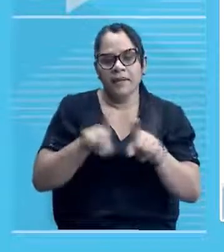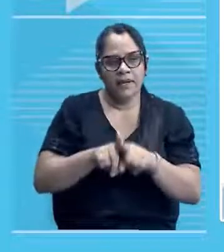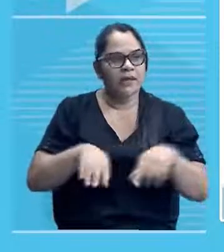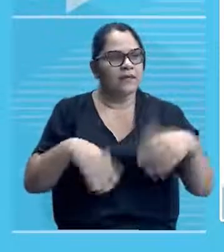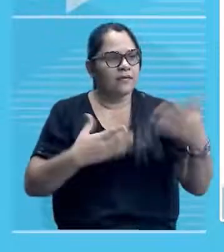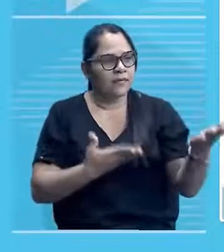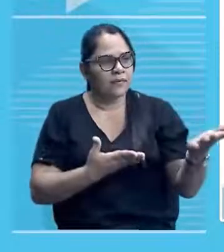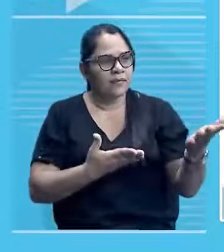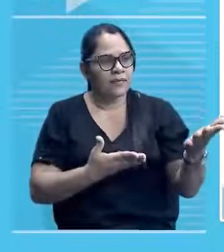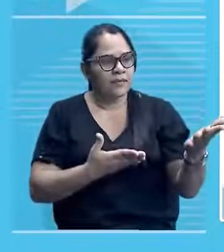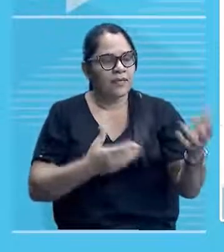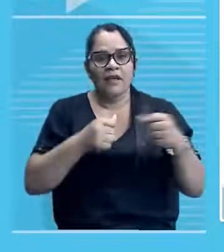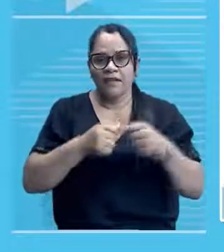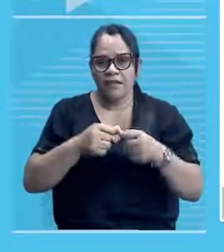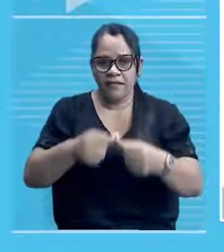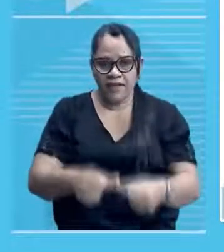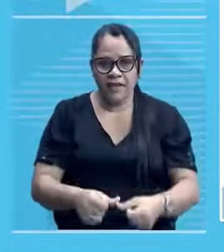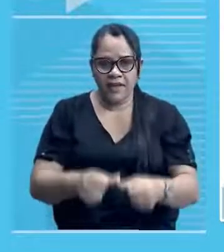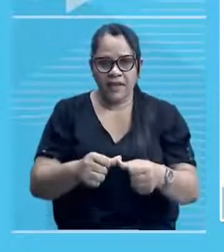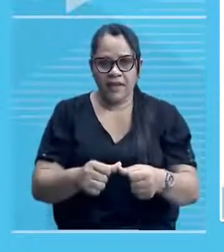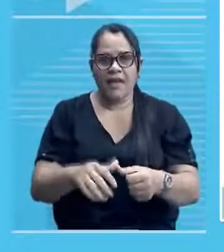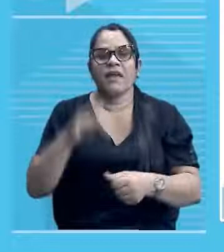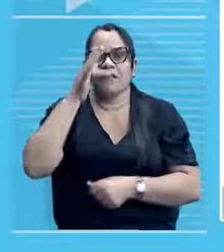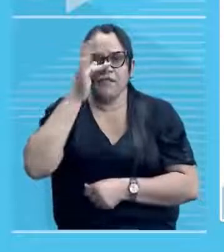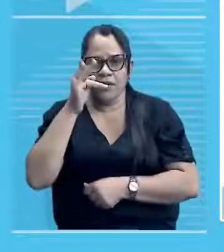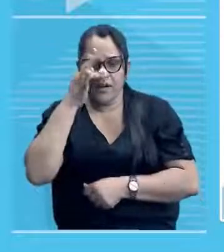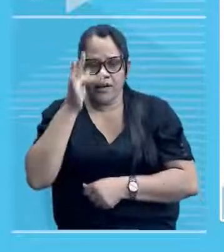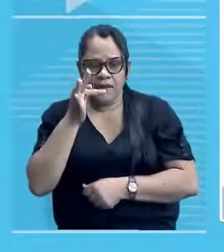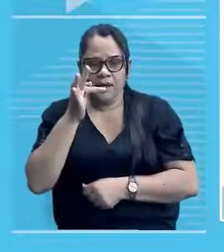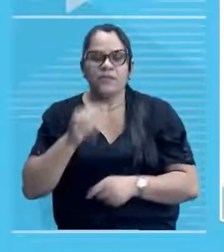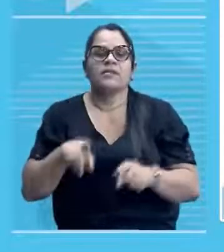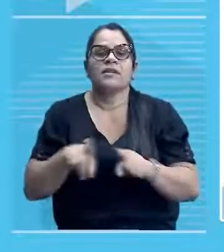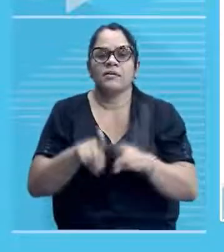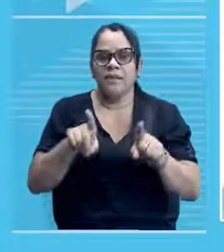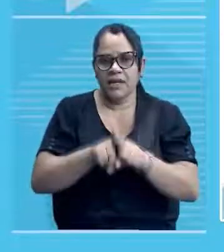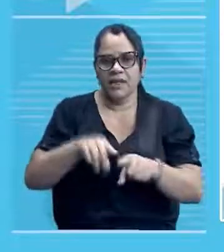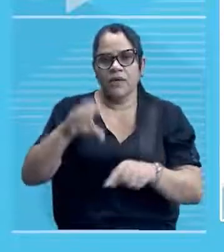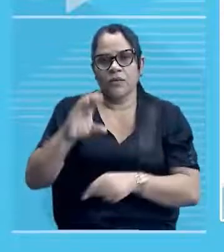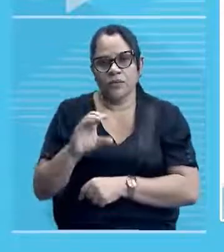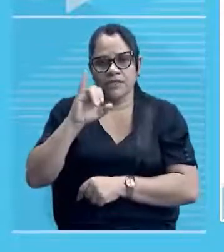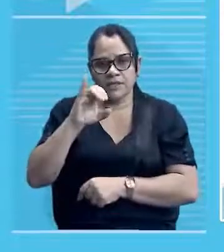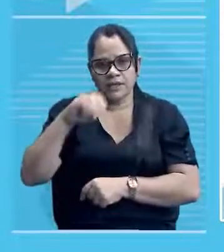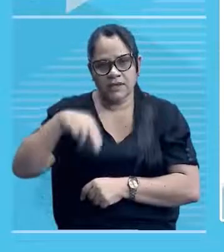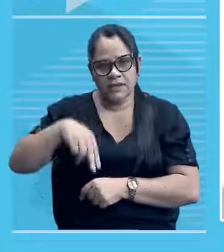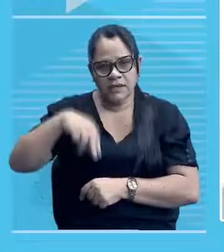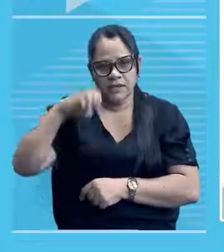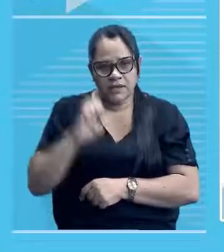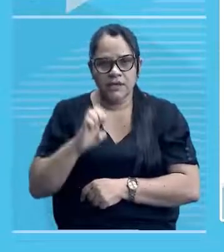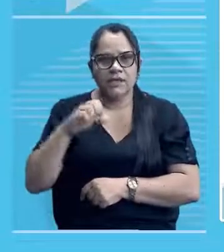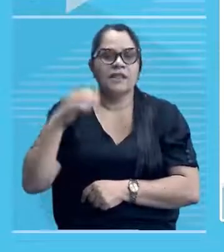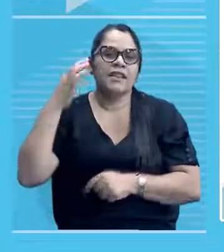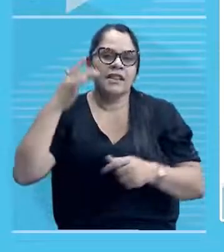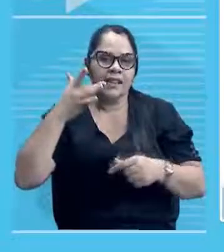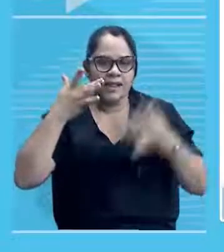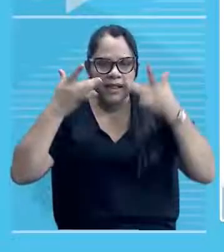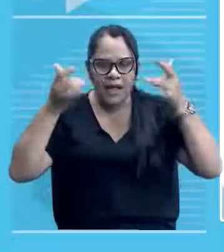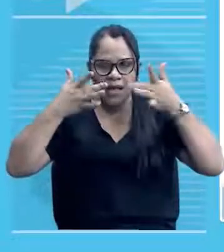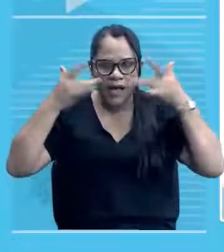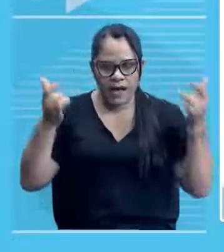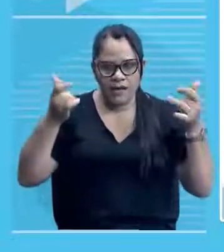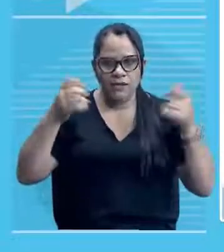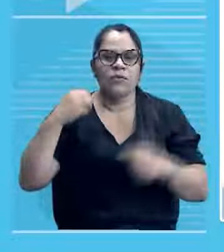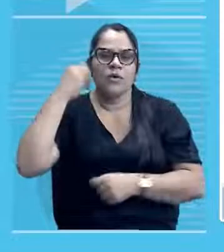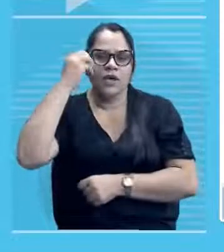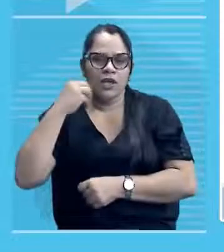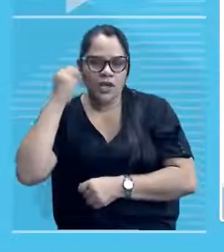Bonita fica em Floriano, nós temos o Cineteatro de Oeiras, né? E ainda a Casa de Cultura, a Casa da Cultura